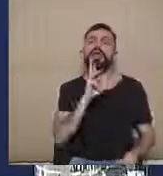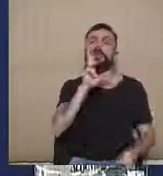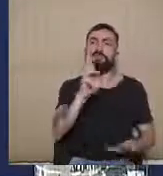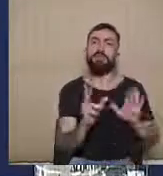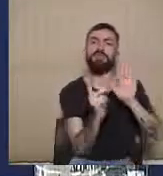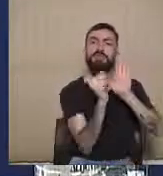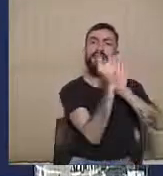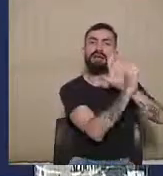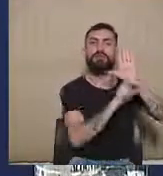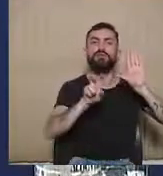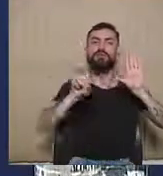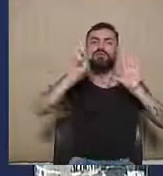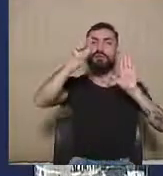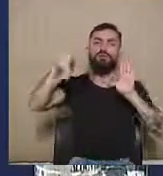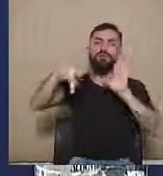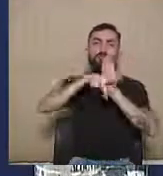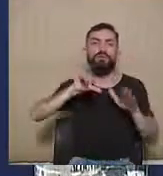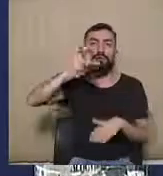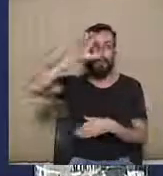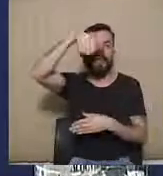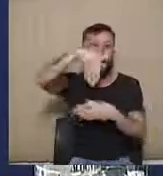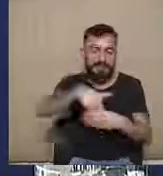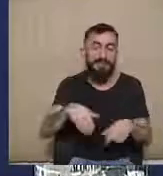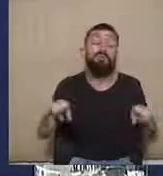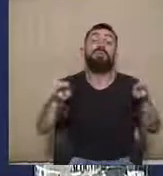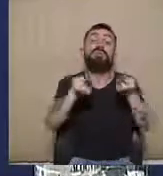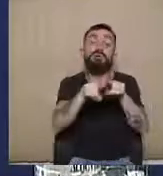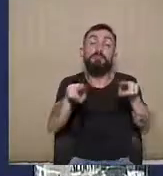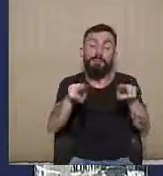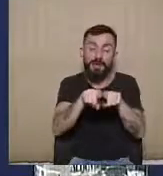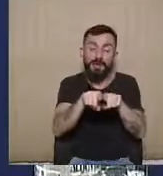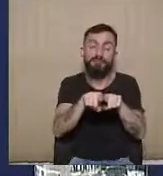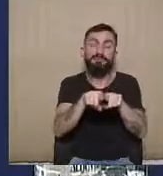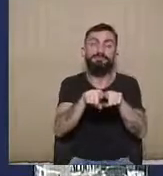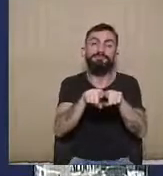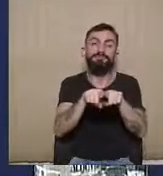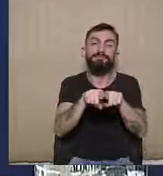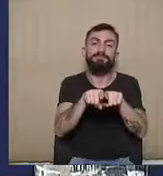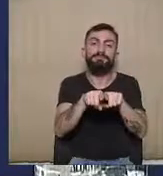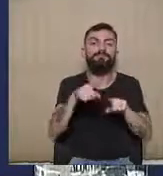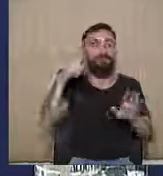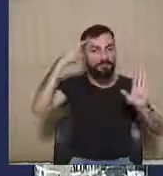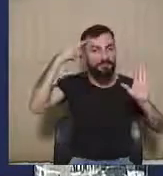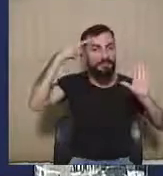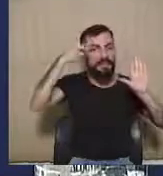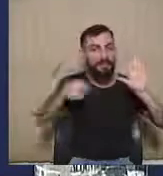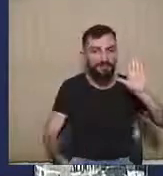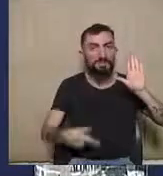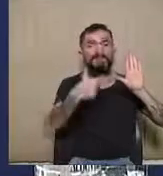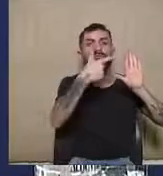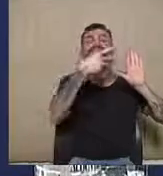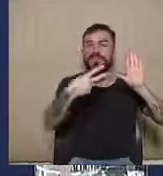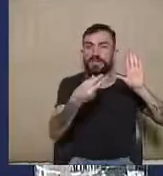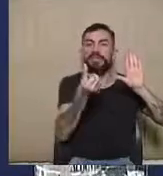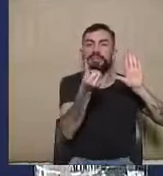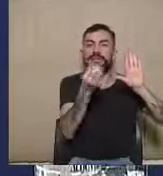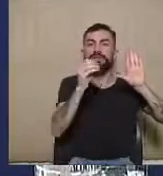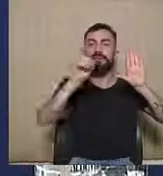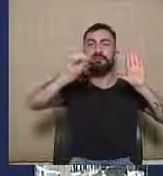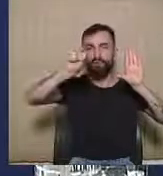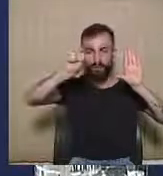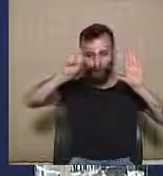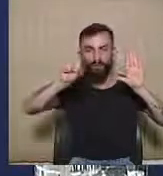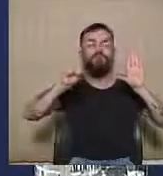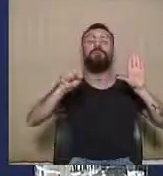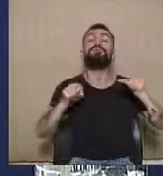58 da Lei das Eleições e também são tratados na Resolução 23.608. Temos também